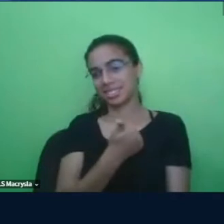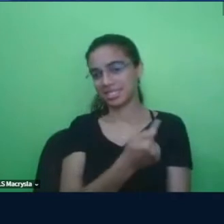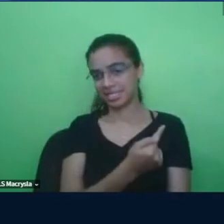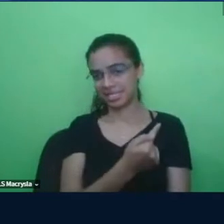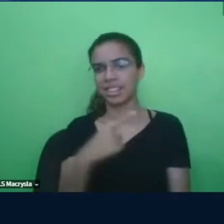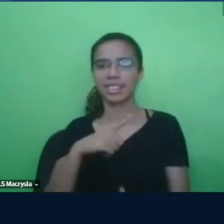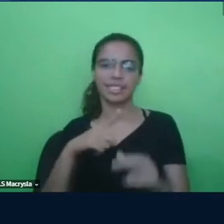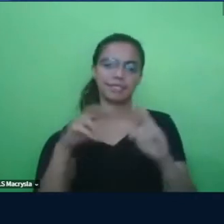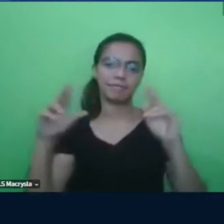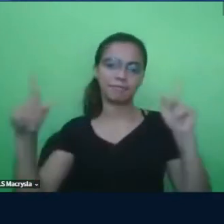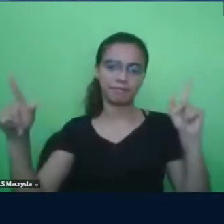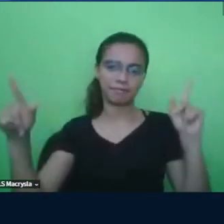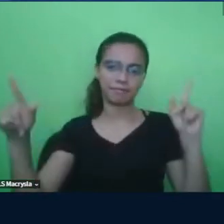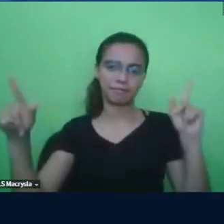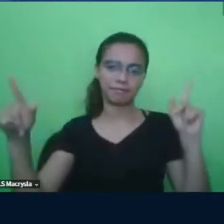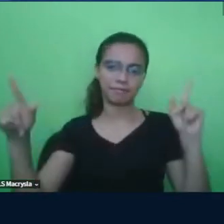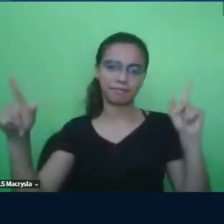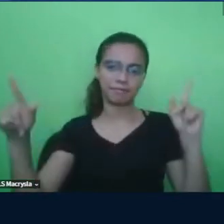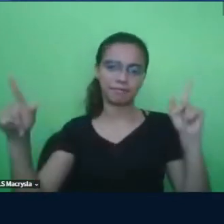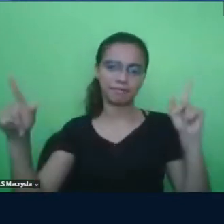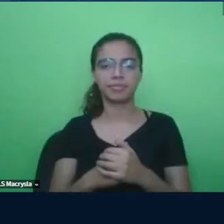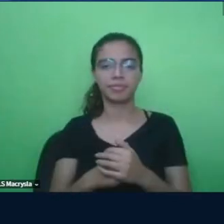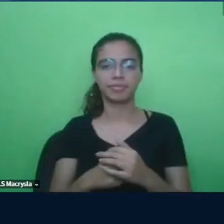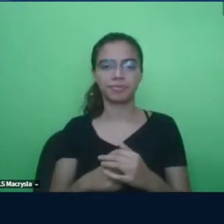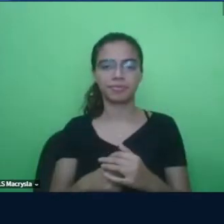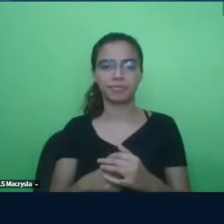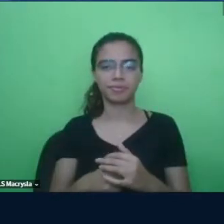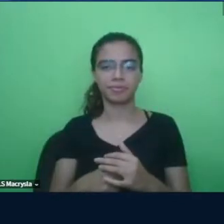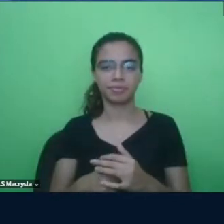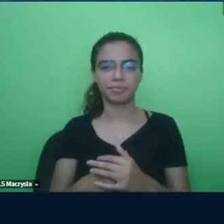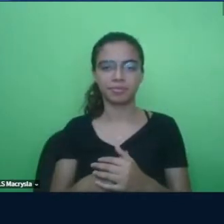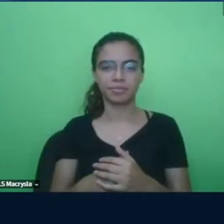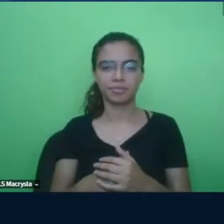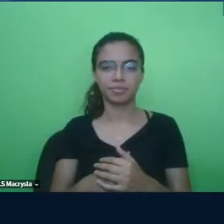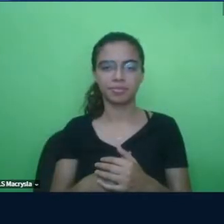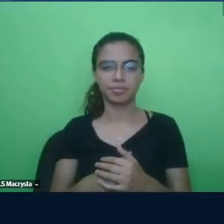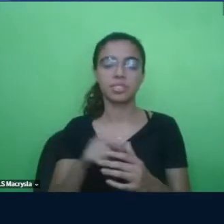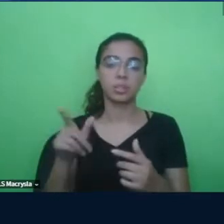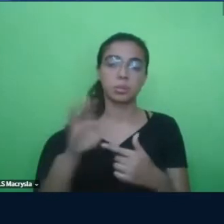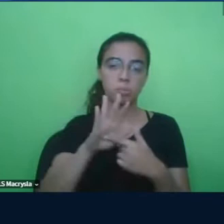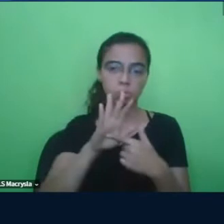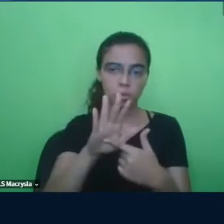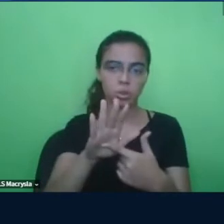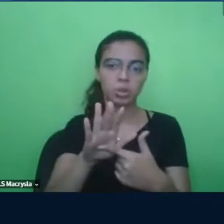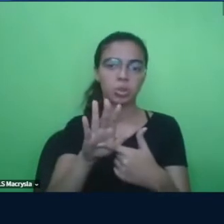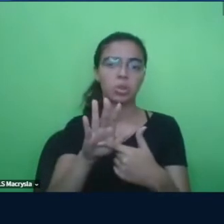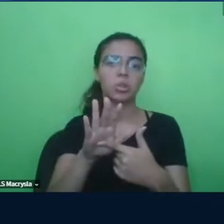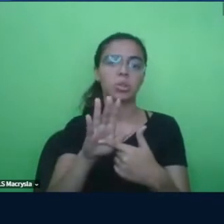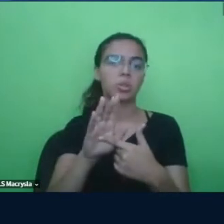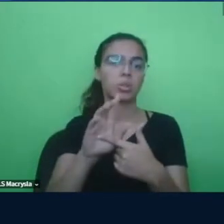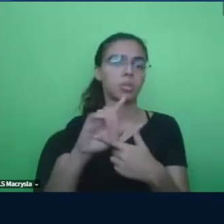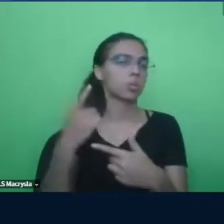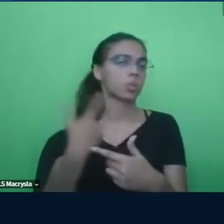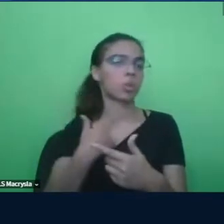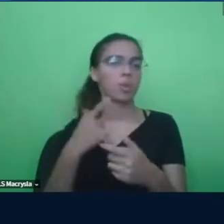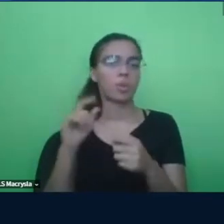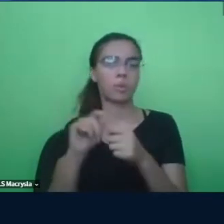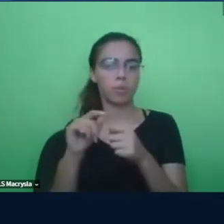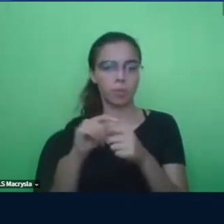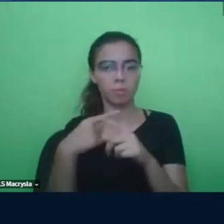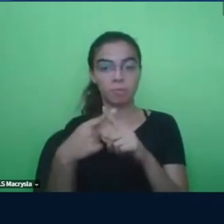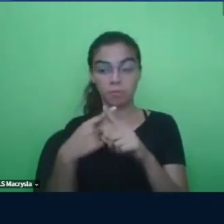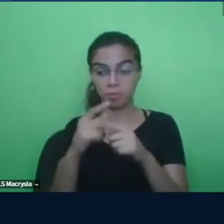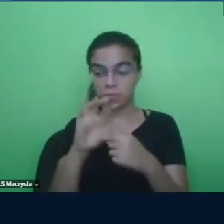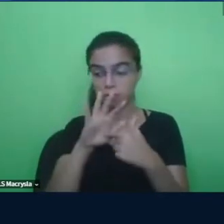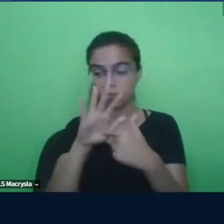nomeia aquilo que nós fazemos no dia a dia, e ela leva o professor a ser um